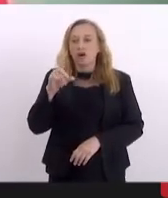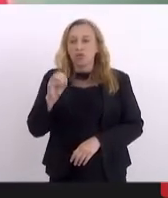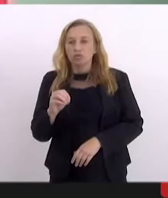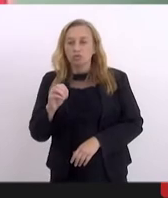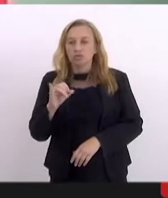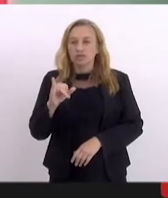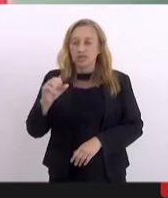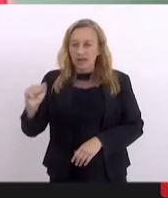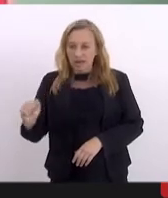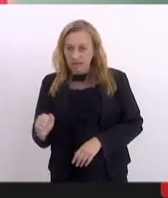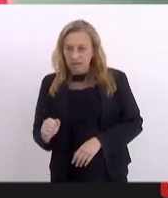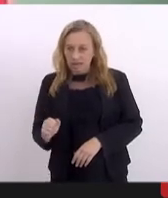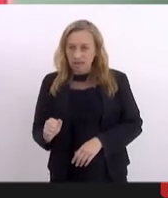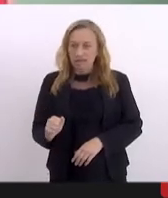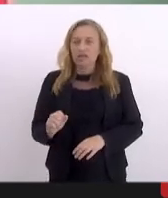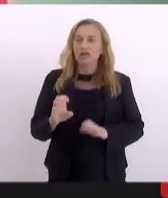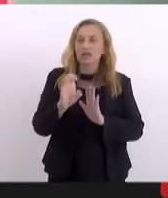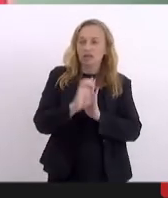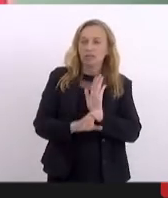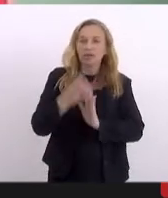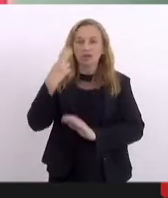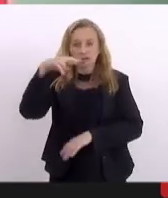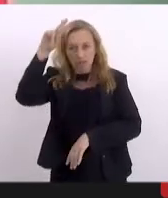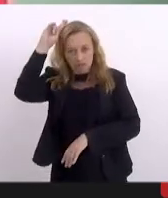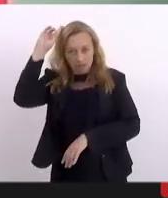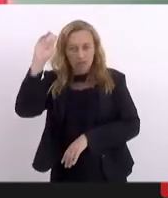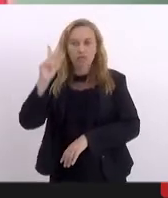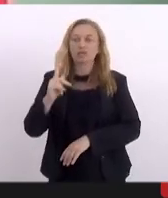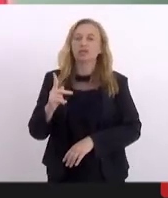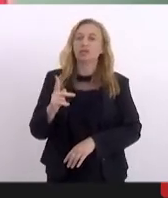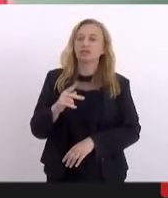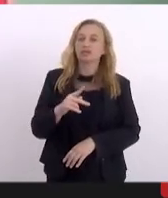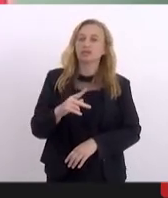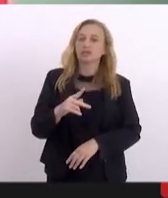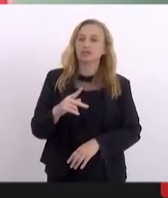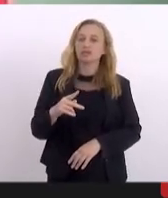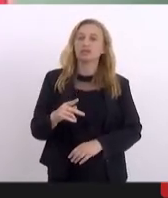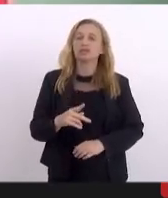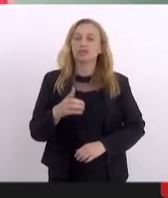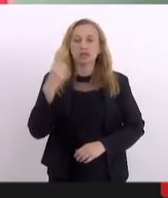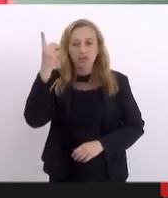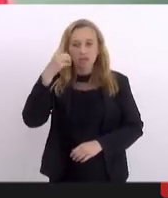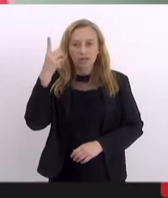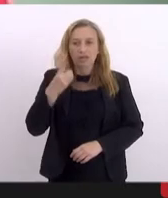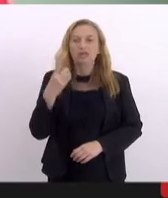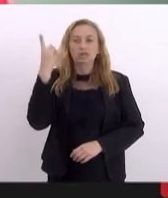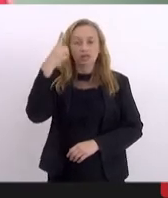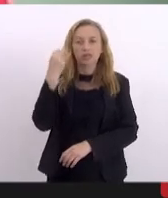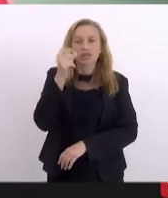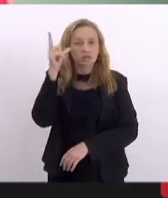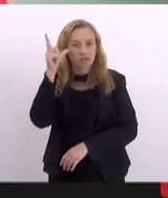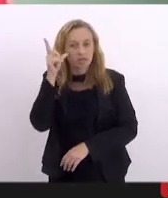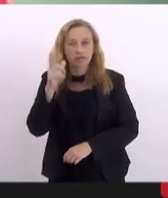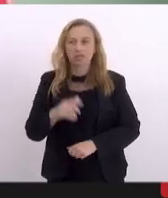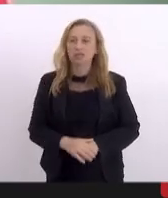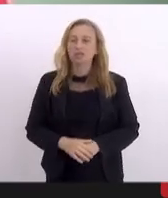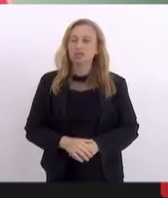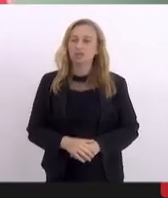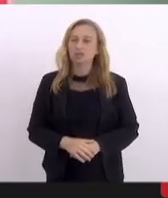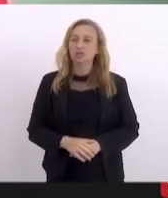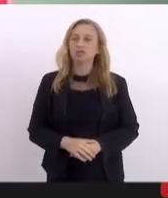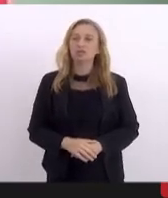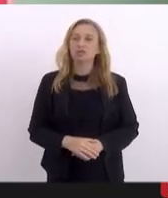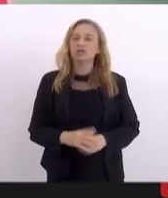emenda do deputado Renan Ferreirinha e Sérgio Obach, parecer da deputada Lucinha. Conforme